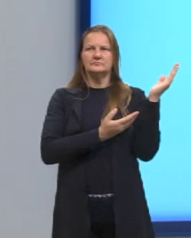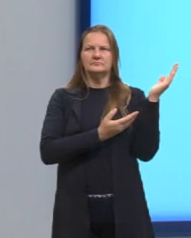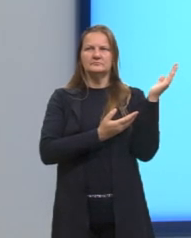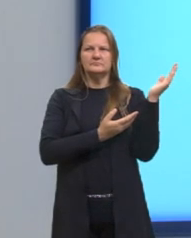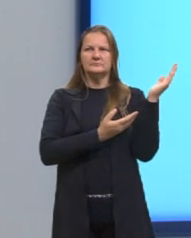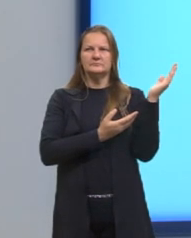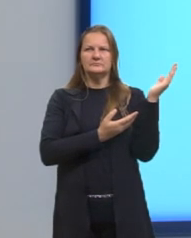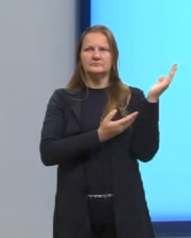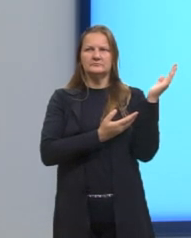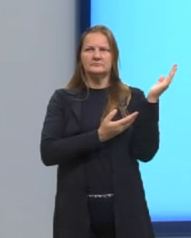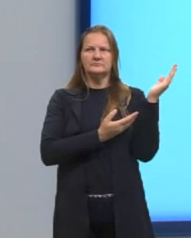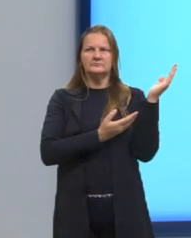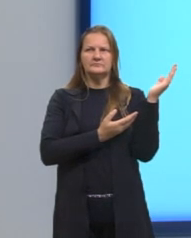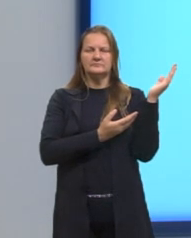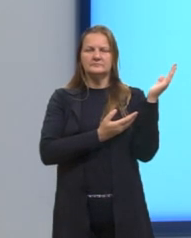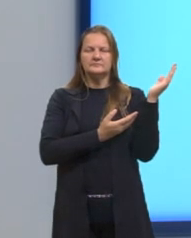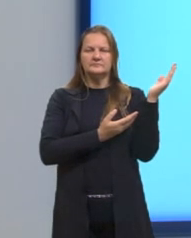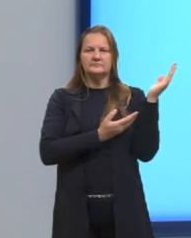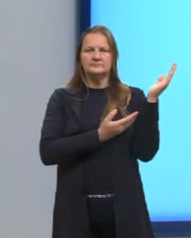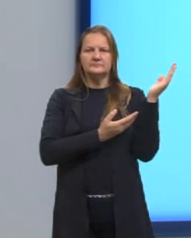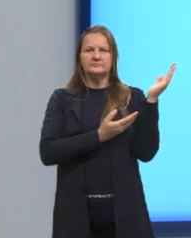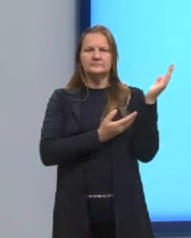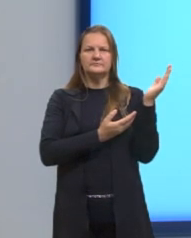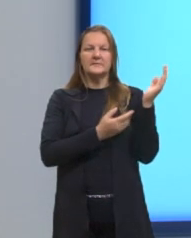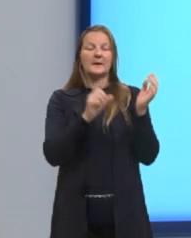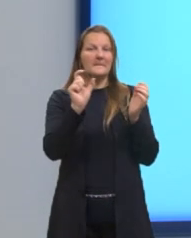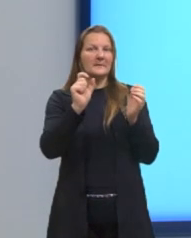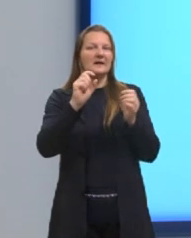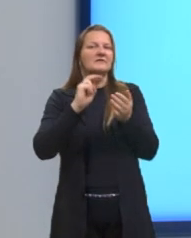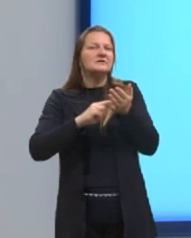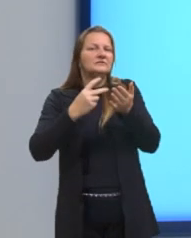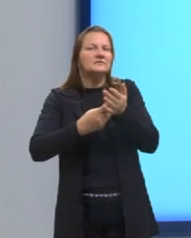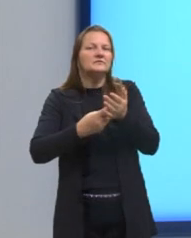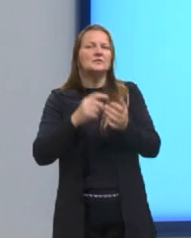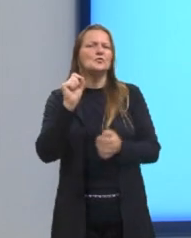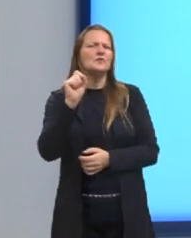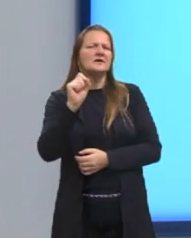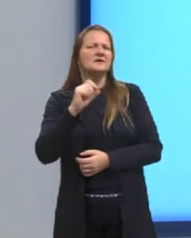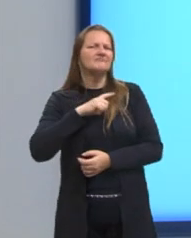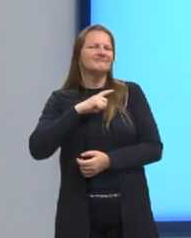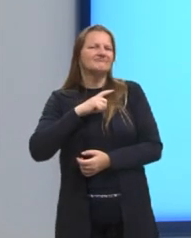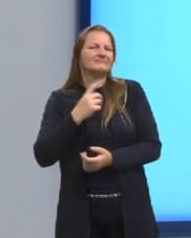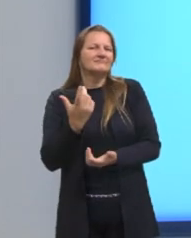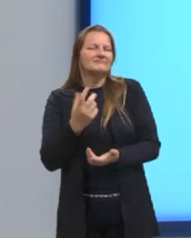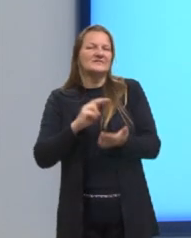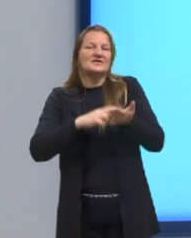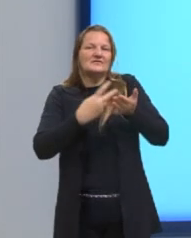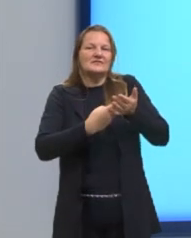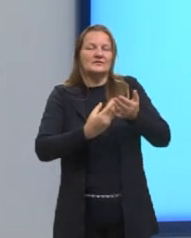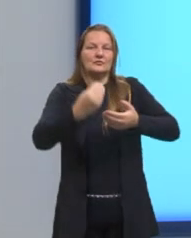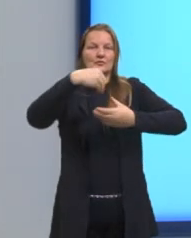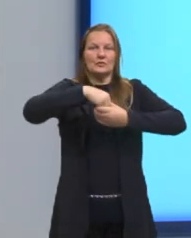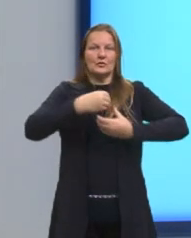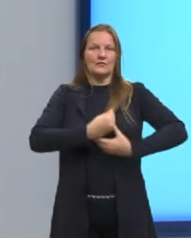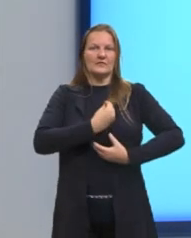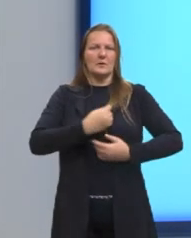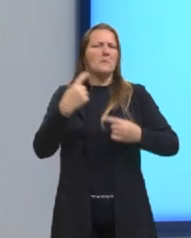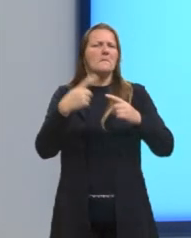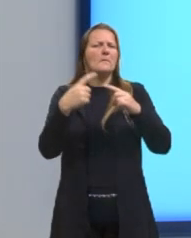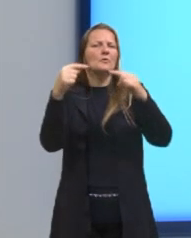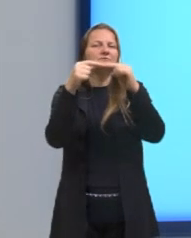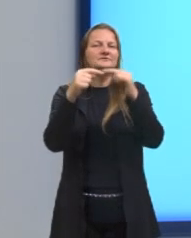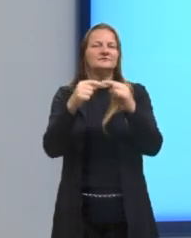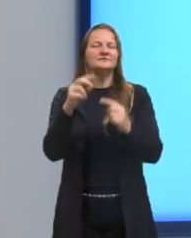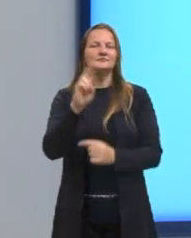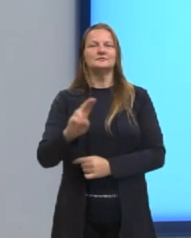thumbs down? O que eu quero dizer com isso? Quando eu digo que alguma coisa está thumbs up e outra está thumbs down. Algum motivo eu tenho para usar